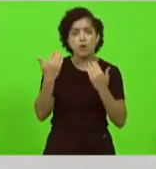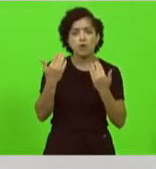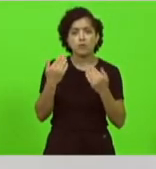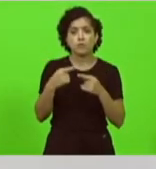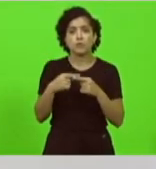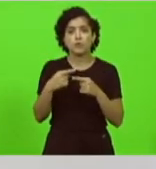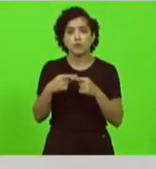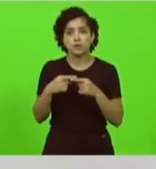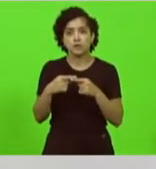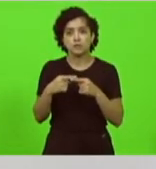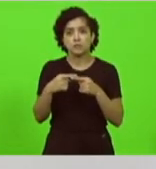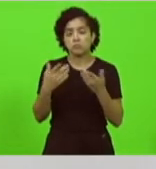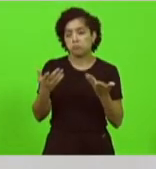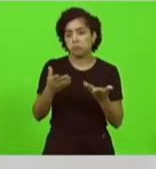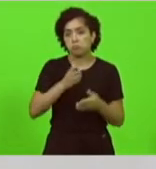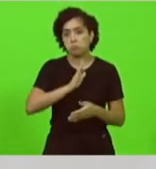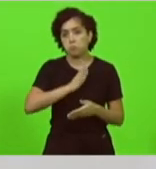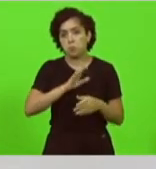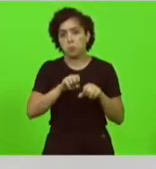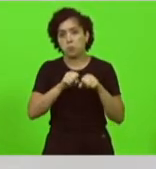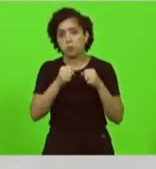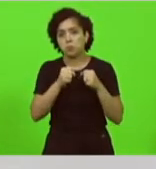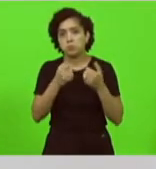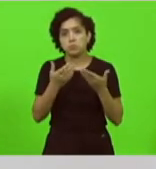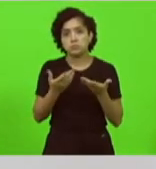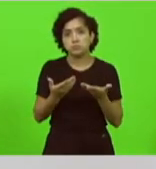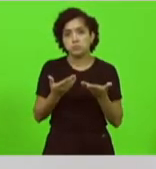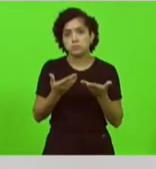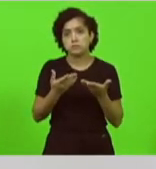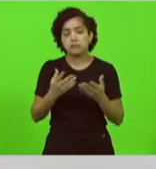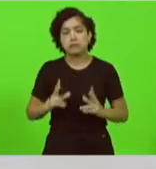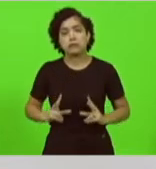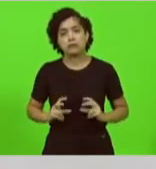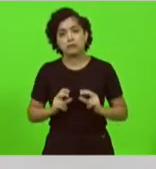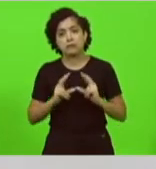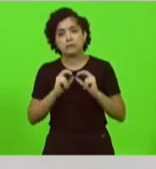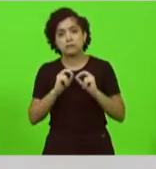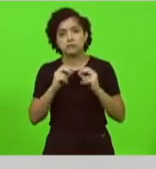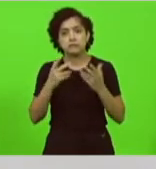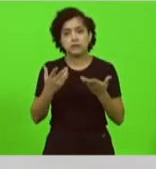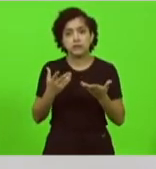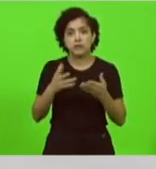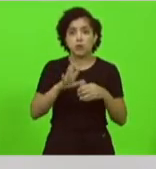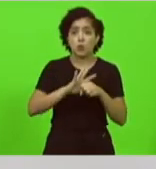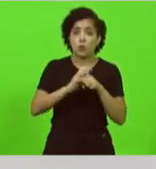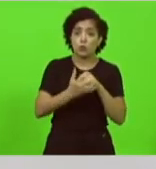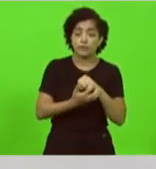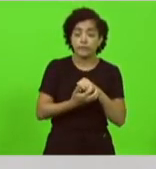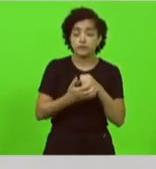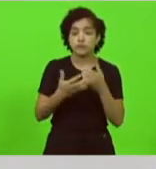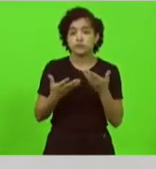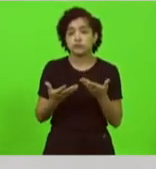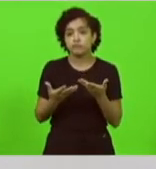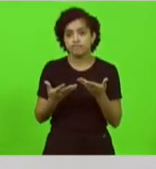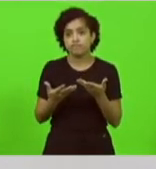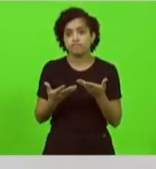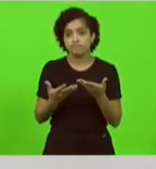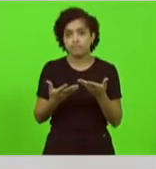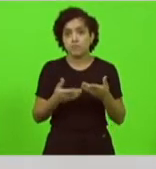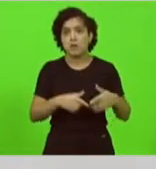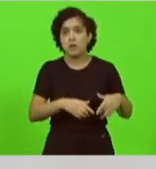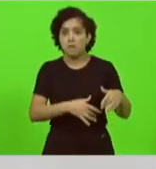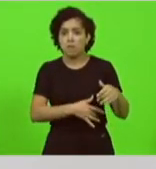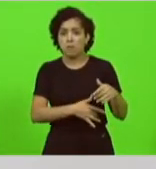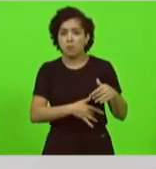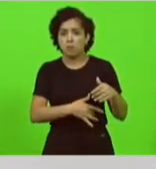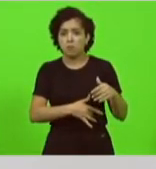problemas cardíacos câncer covid pancreatite perdi